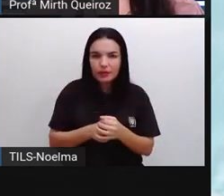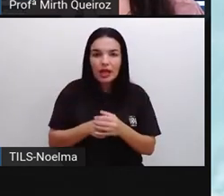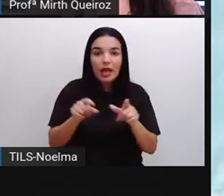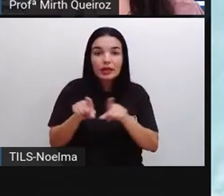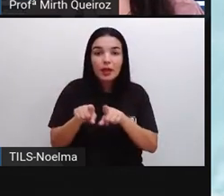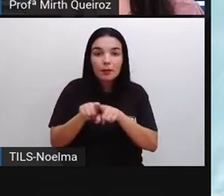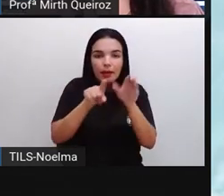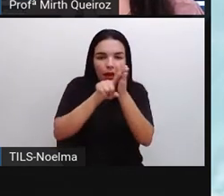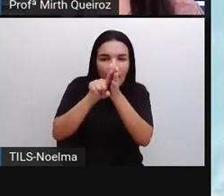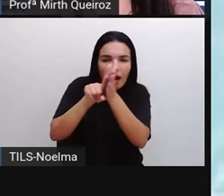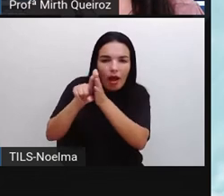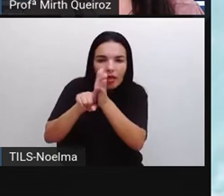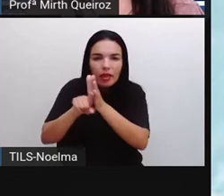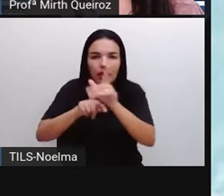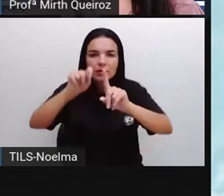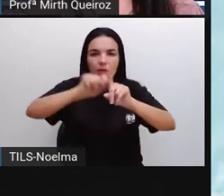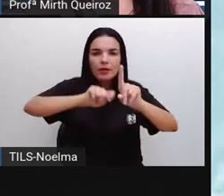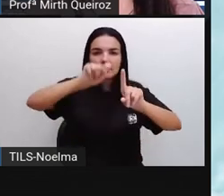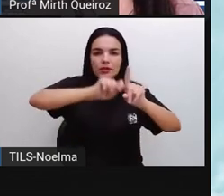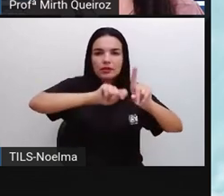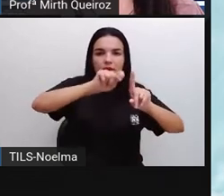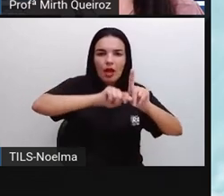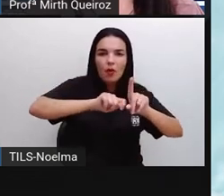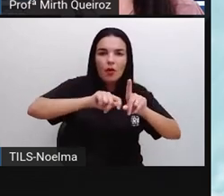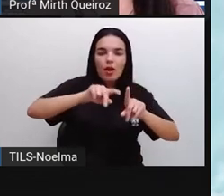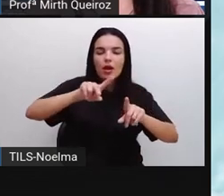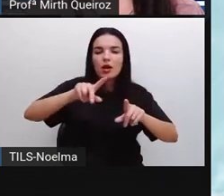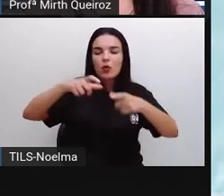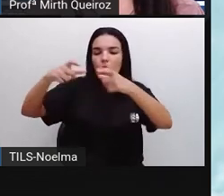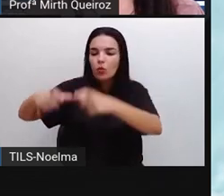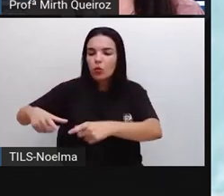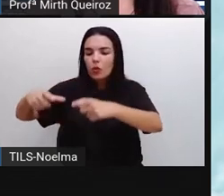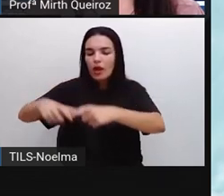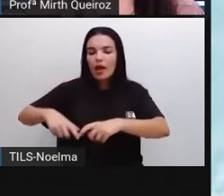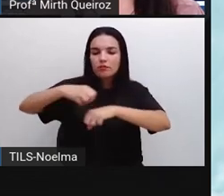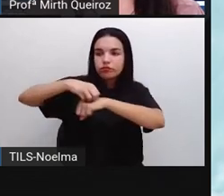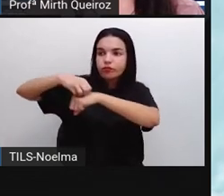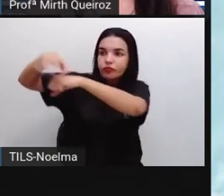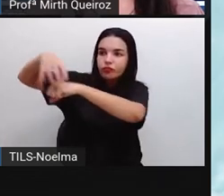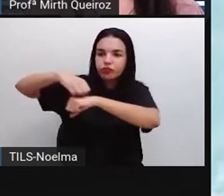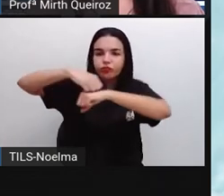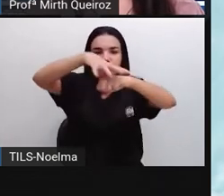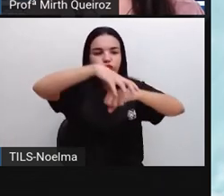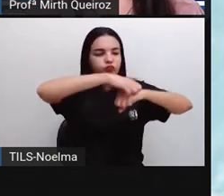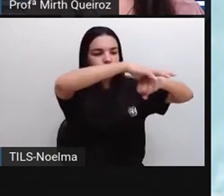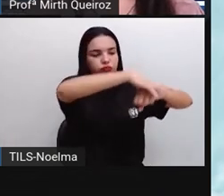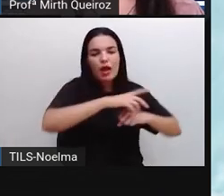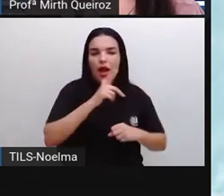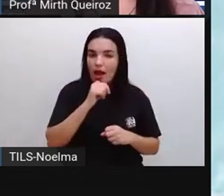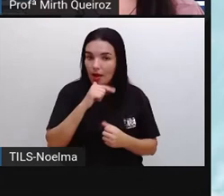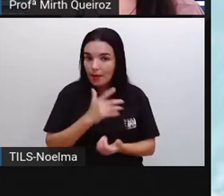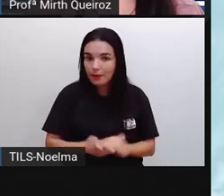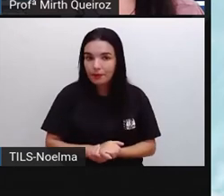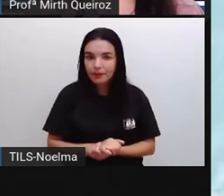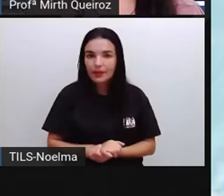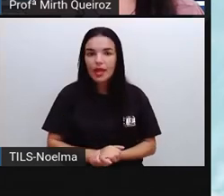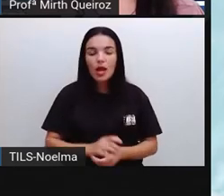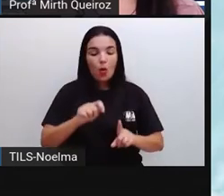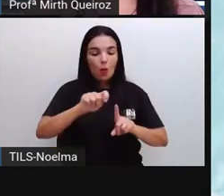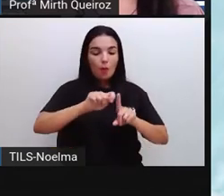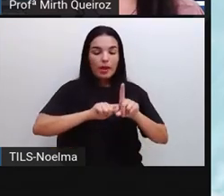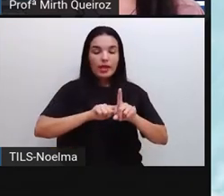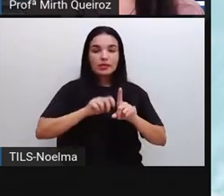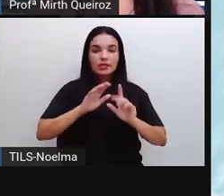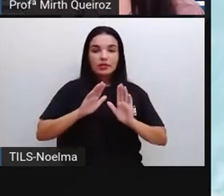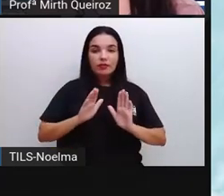análise mensal do poço que abastece a região, o mês de vencimento